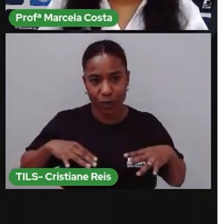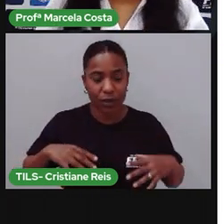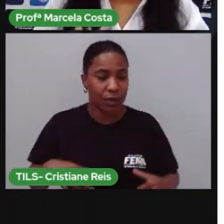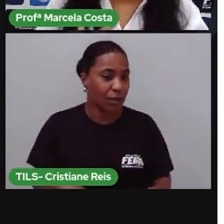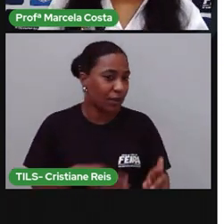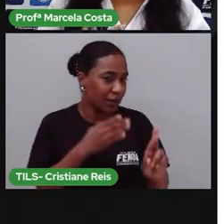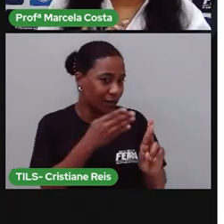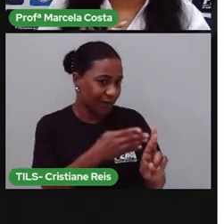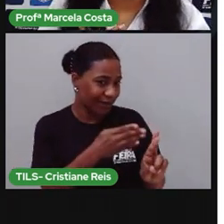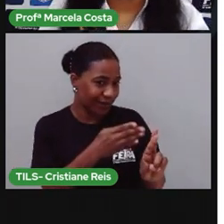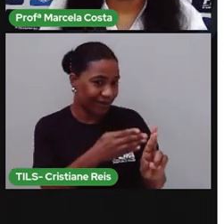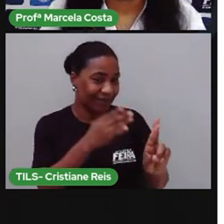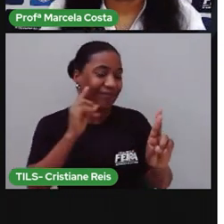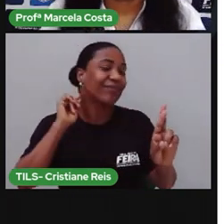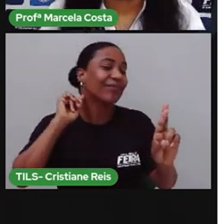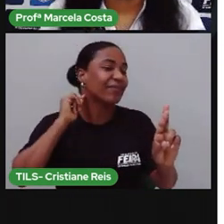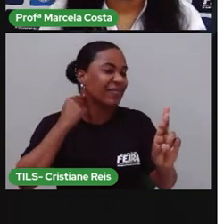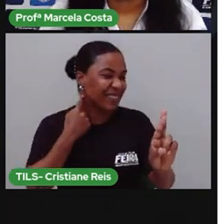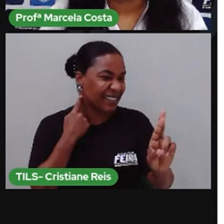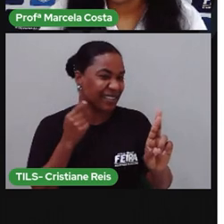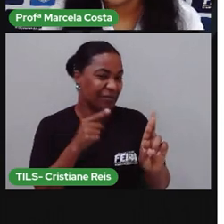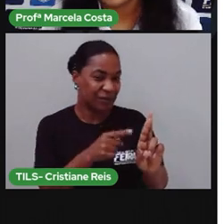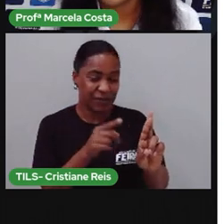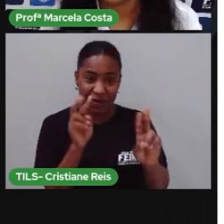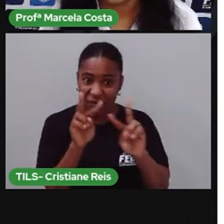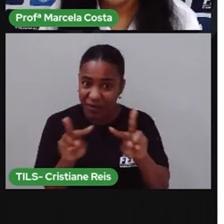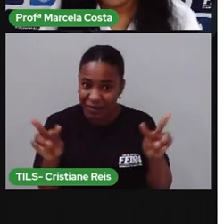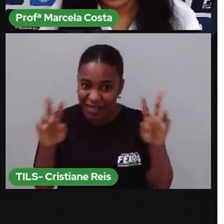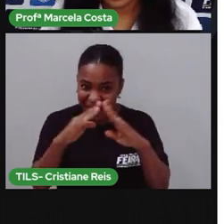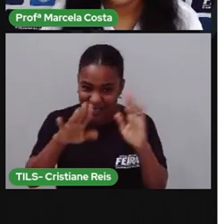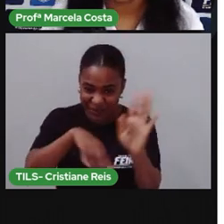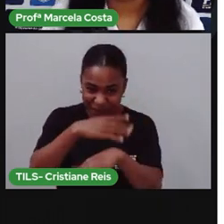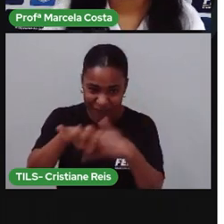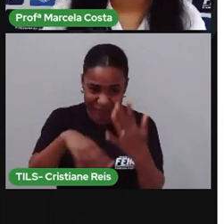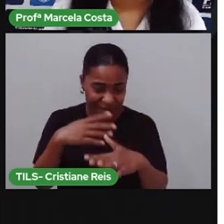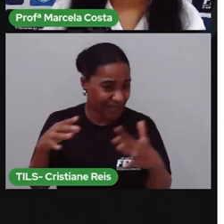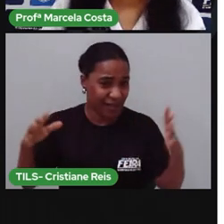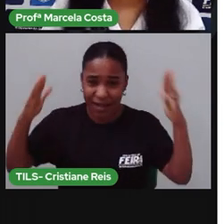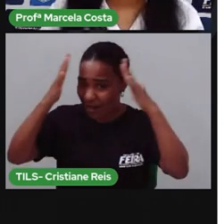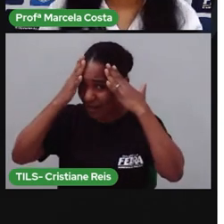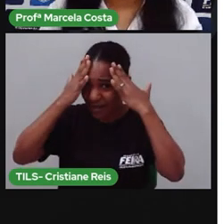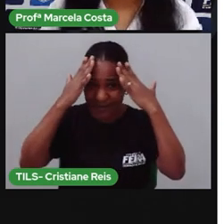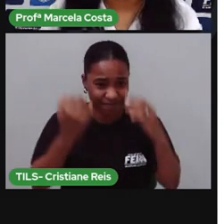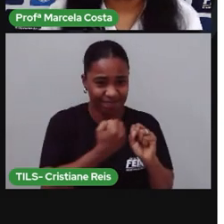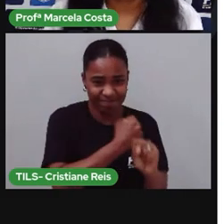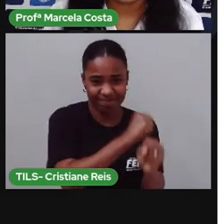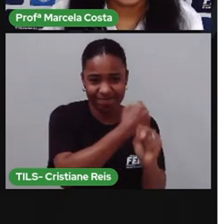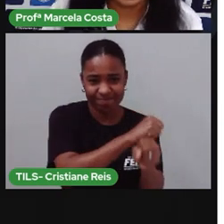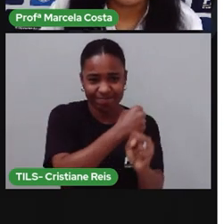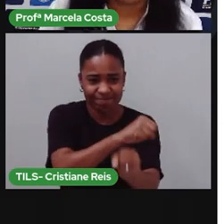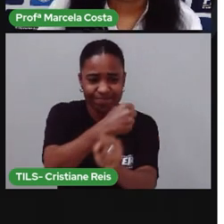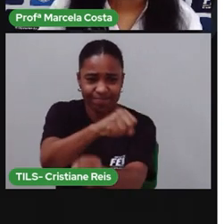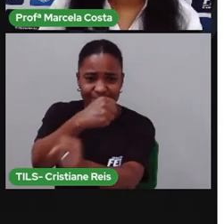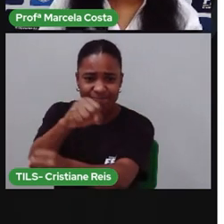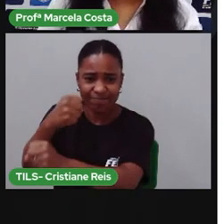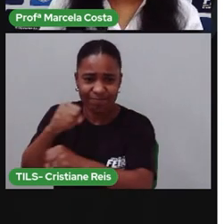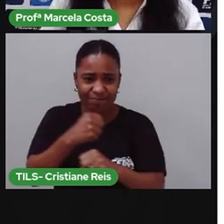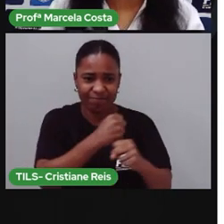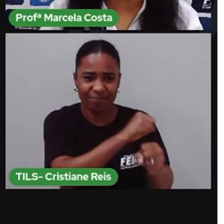Sugismunda não aguentou ver a casa daquele jeito. Correu, pegou a vassoura e começou a limpar a casa.